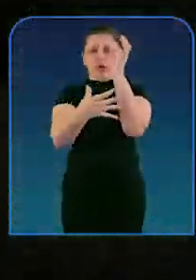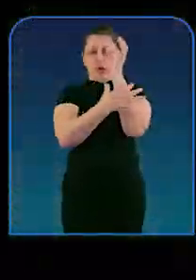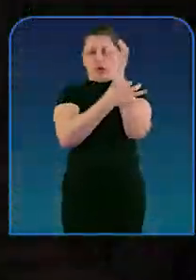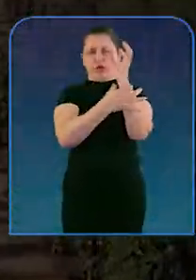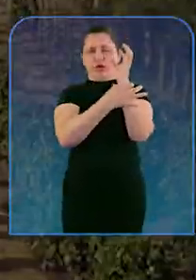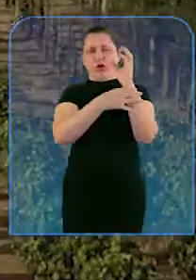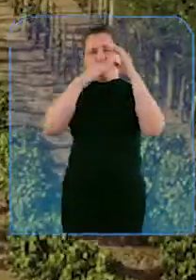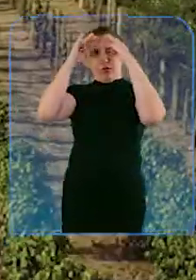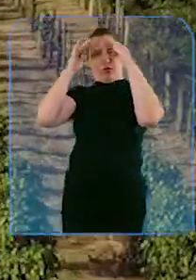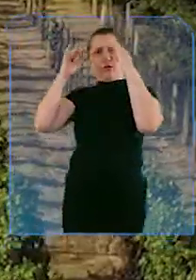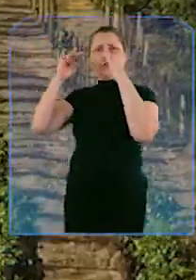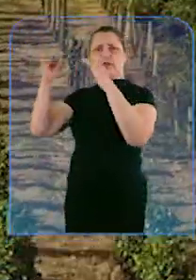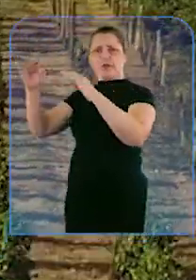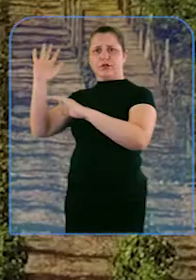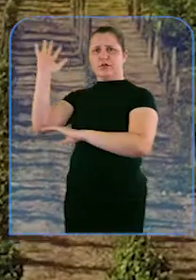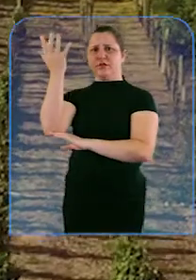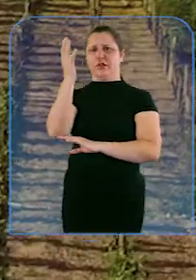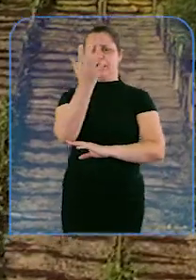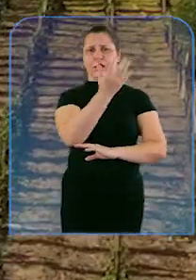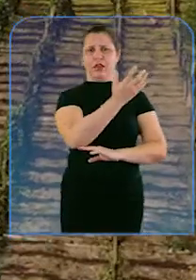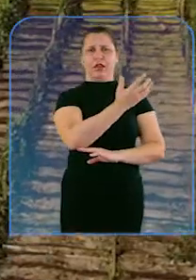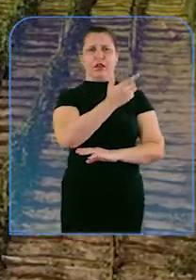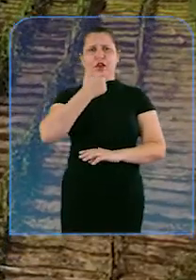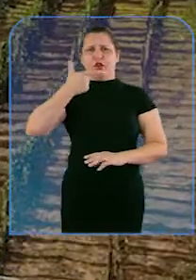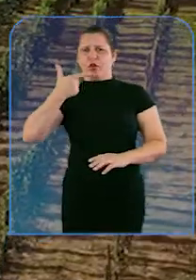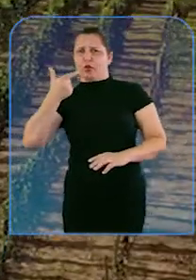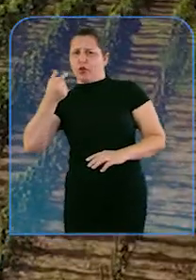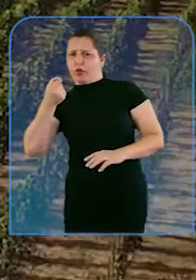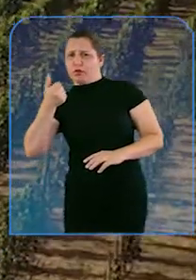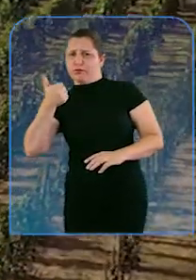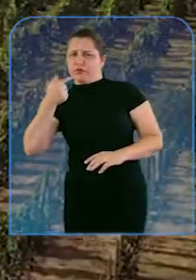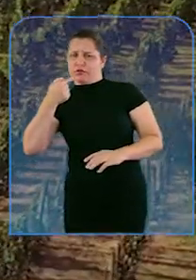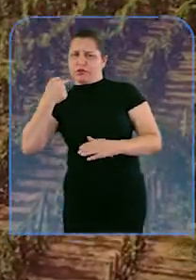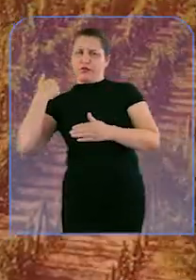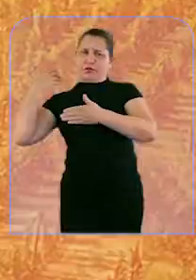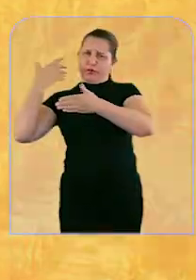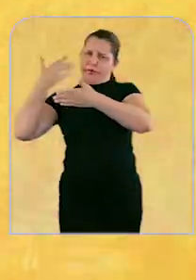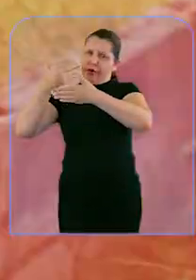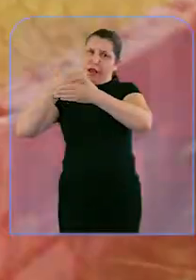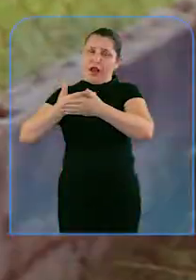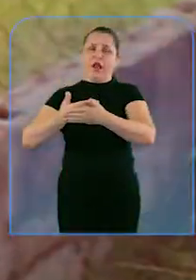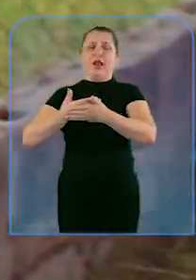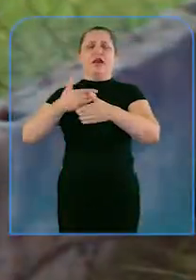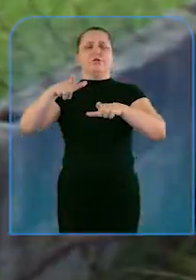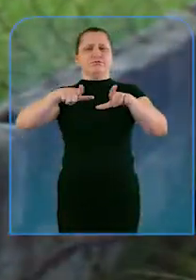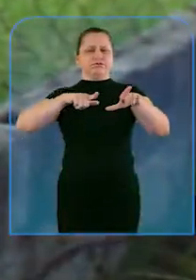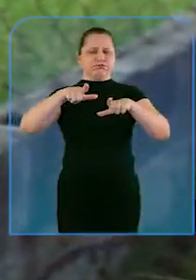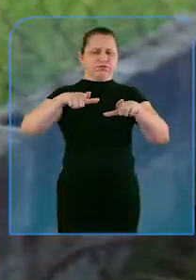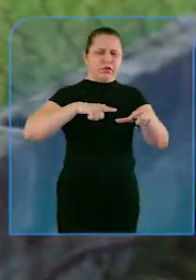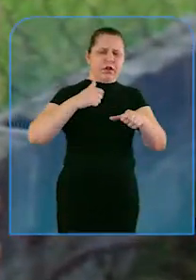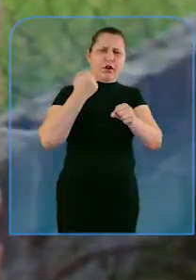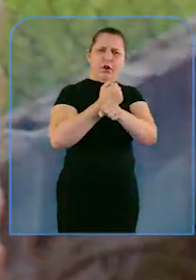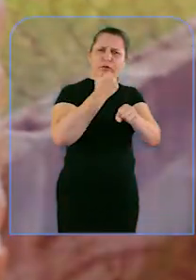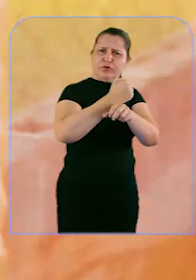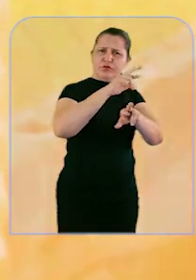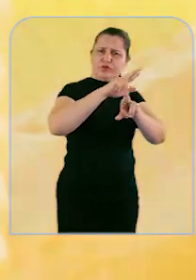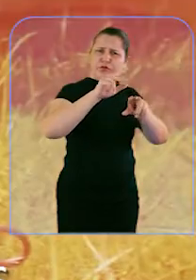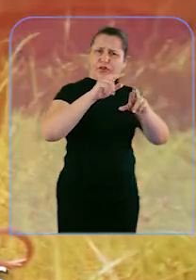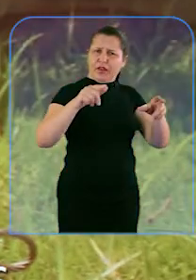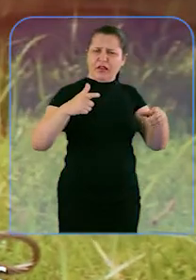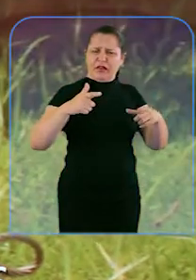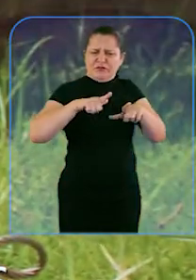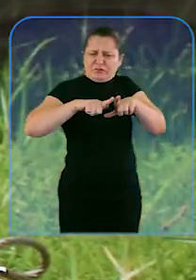ambiente. Desde 2017, Daniel vem realizando dezenas de obras. Para reduzir os efeitos da